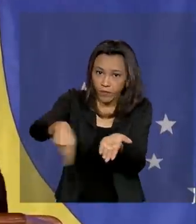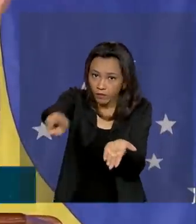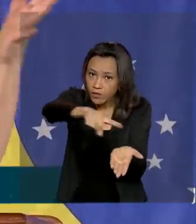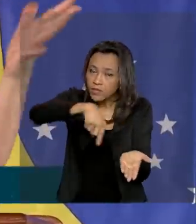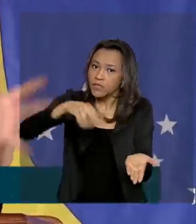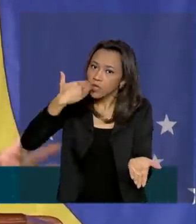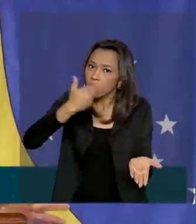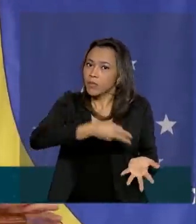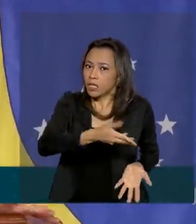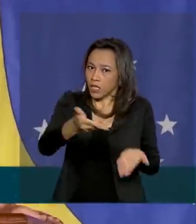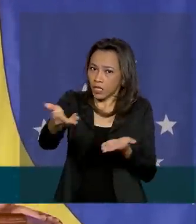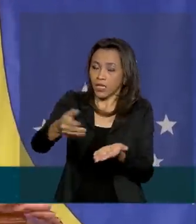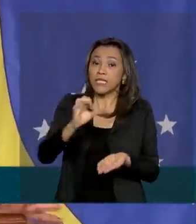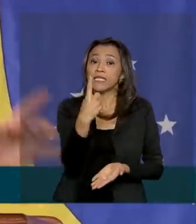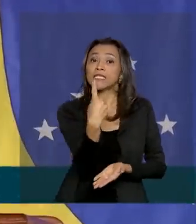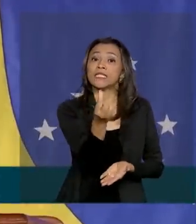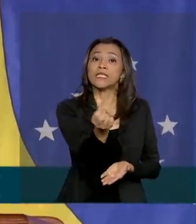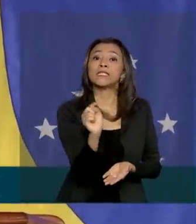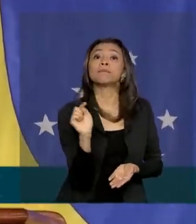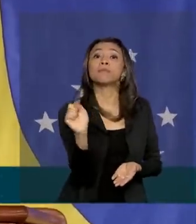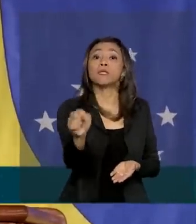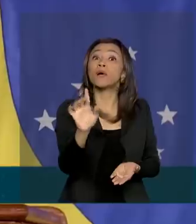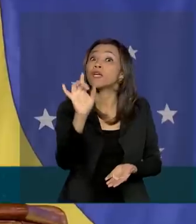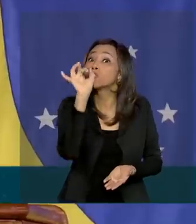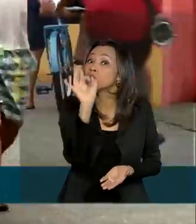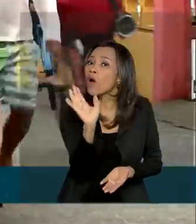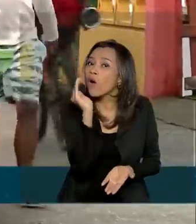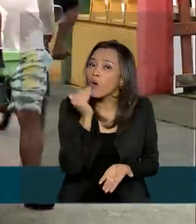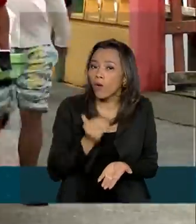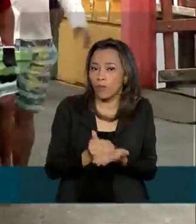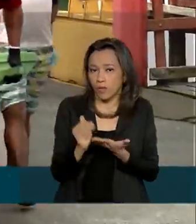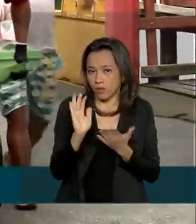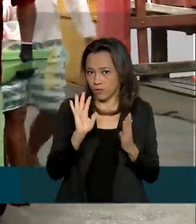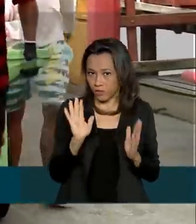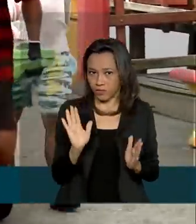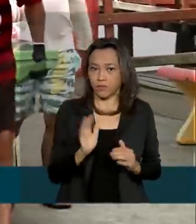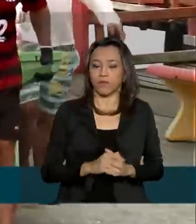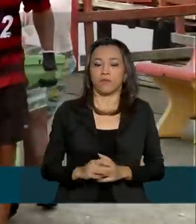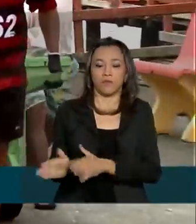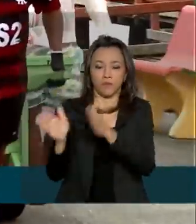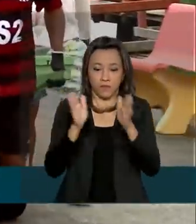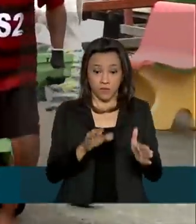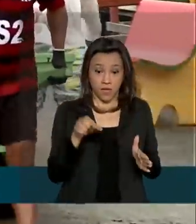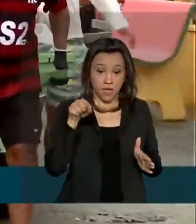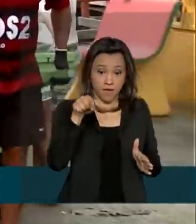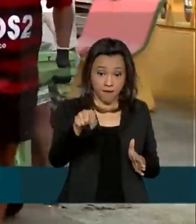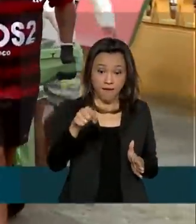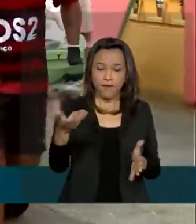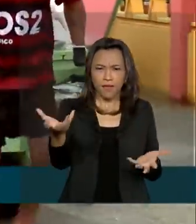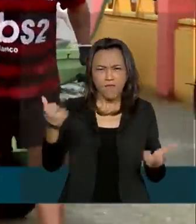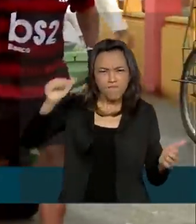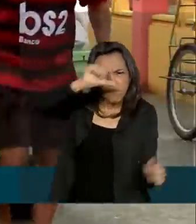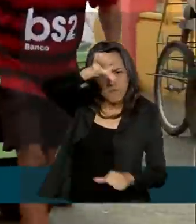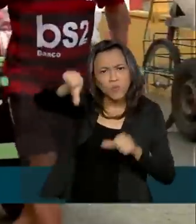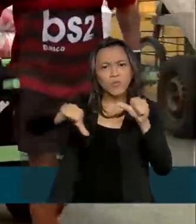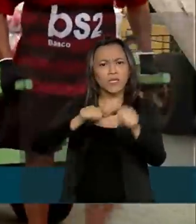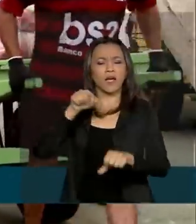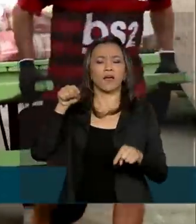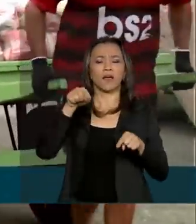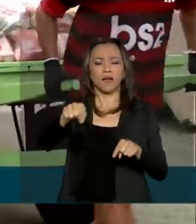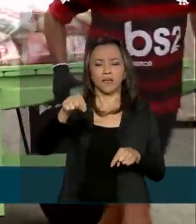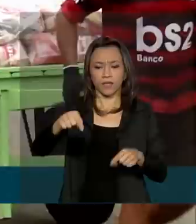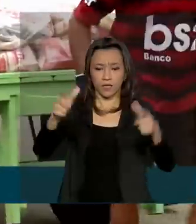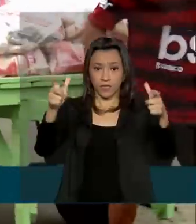E a gente trouxe 16 mil cestas, mas é só o começo. A ministra Damaris Alves quer transformar a realidade atual com o